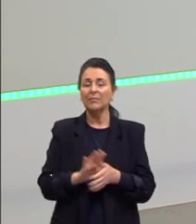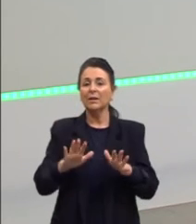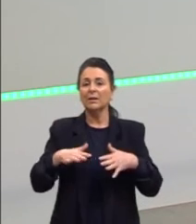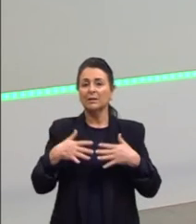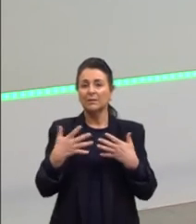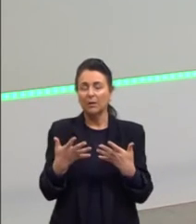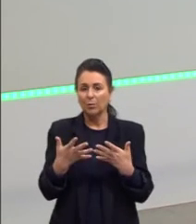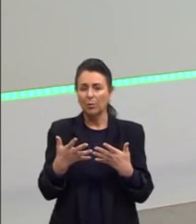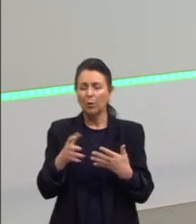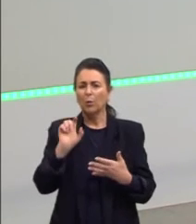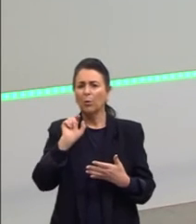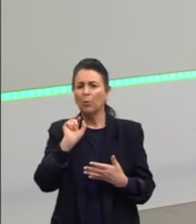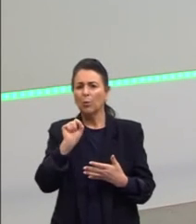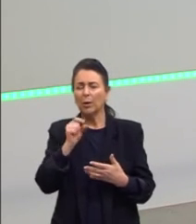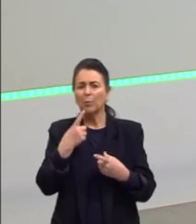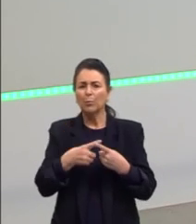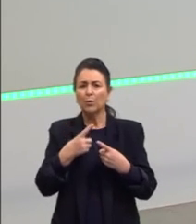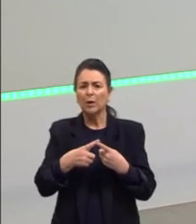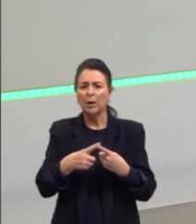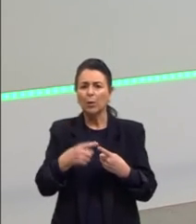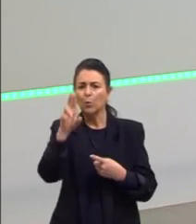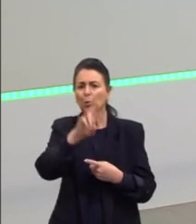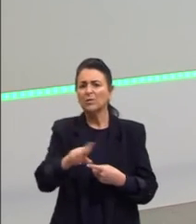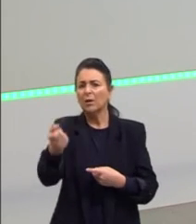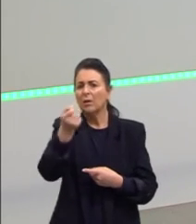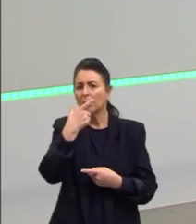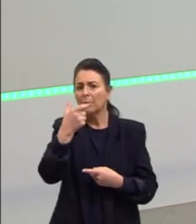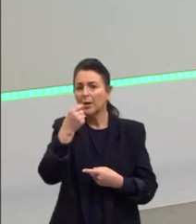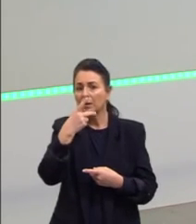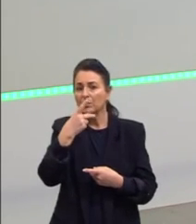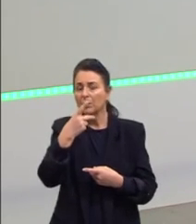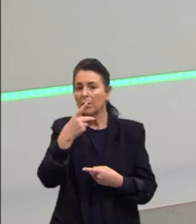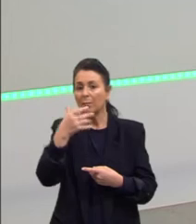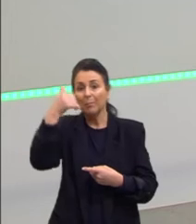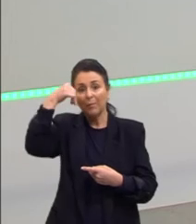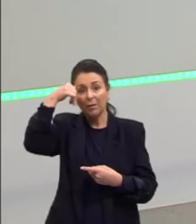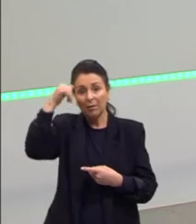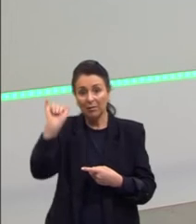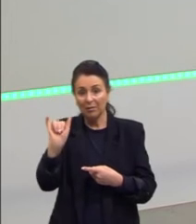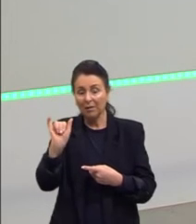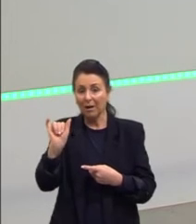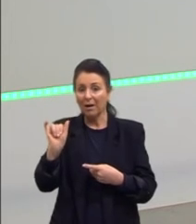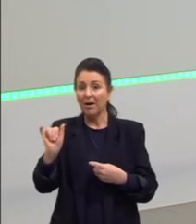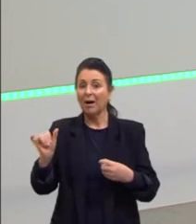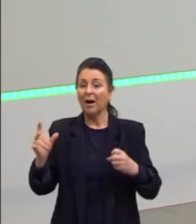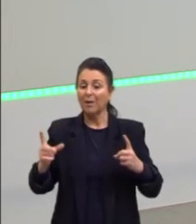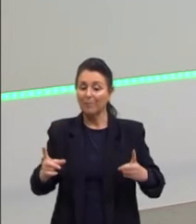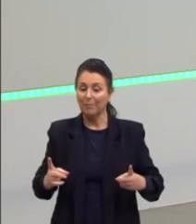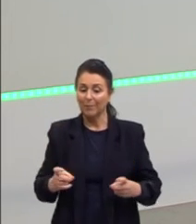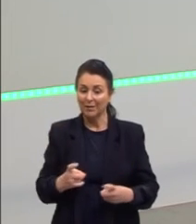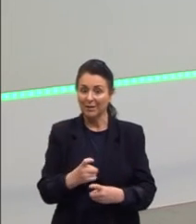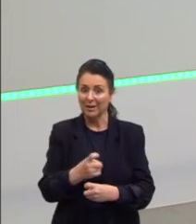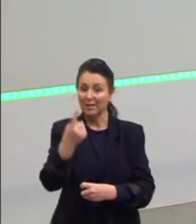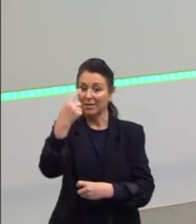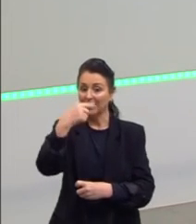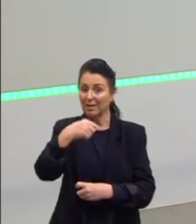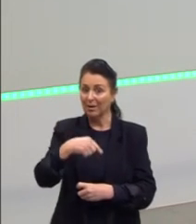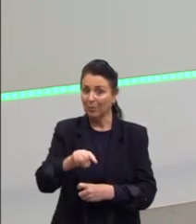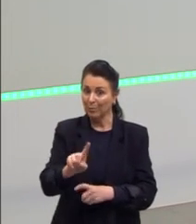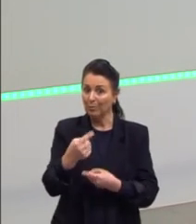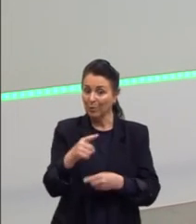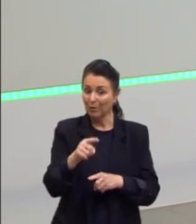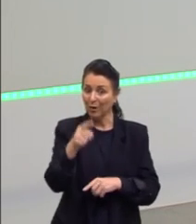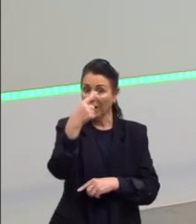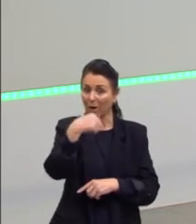Então, por que que dá o antibiótico? Para matar a bactéria que está causando aquela outra infecção, por